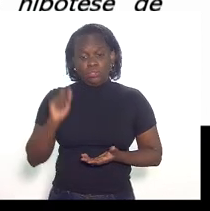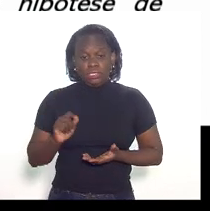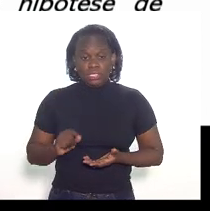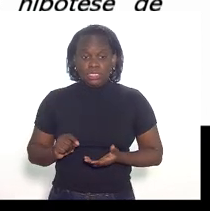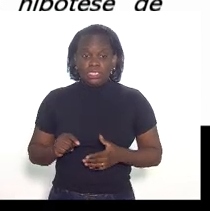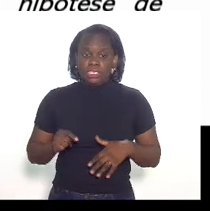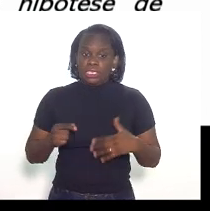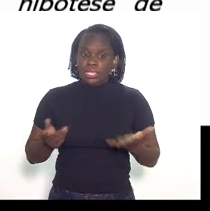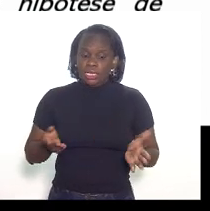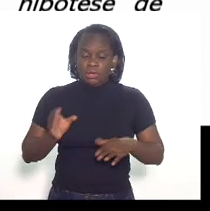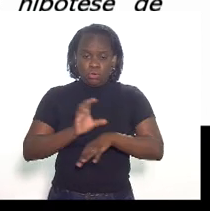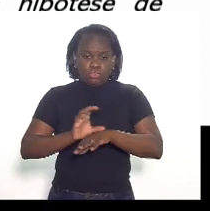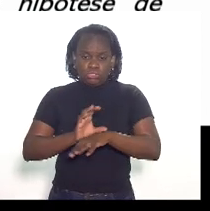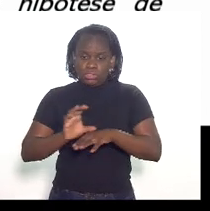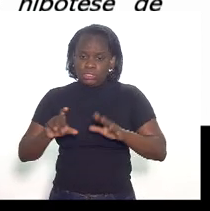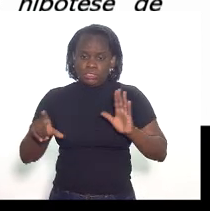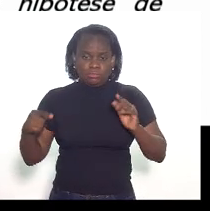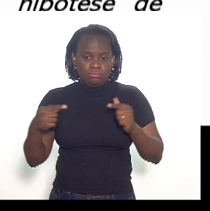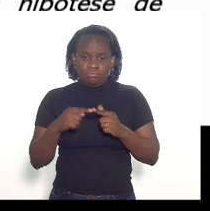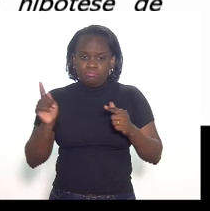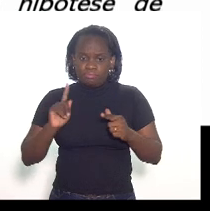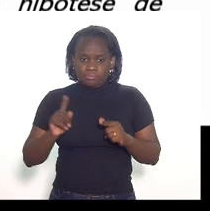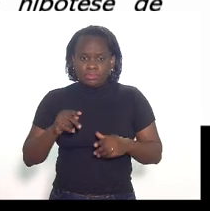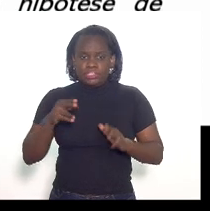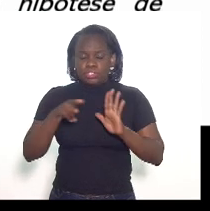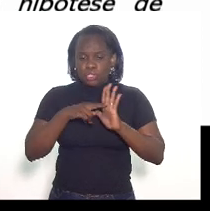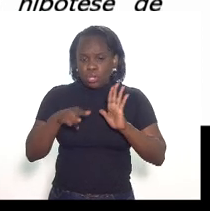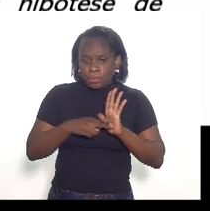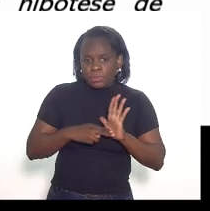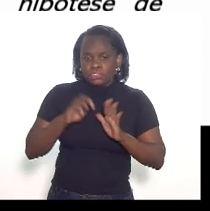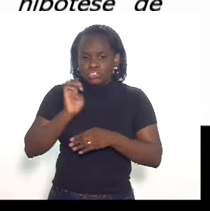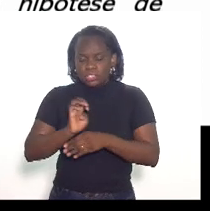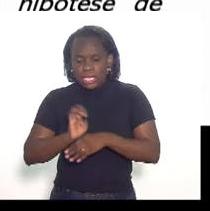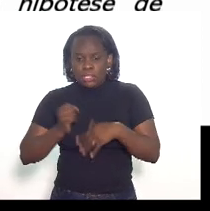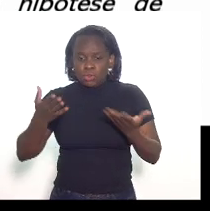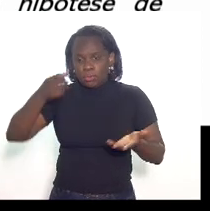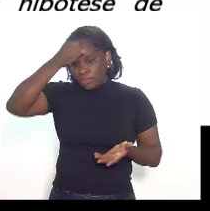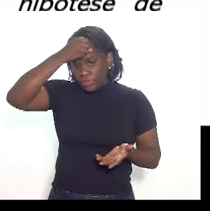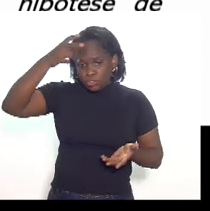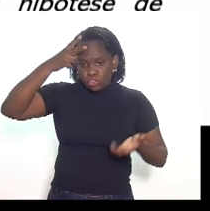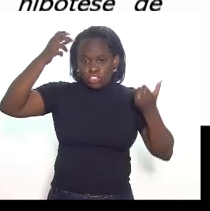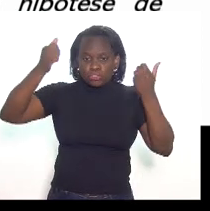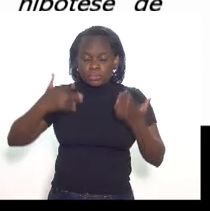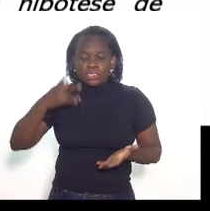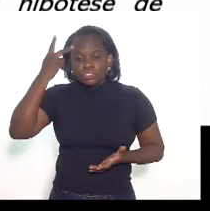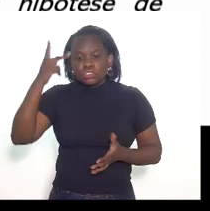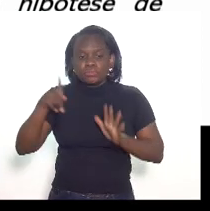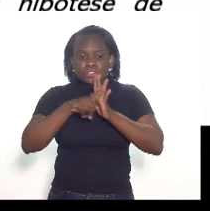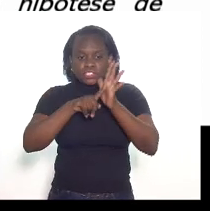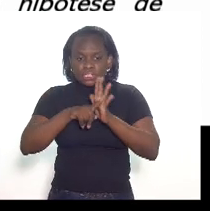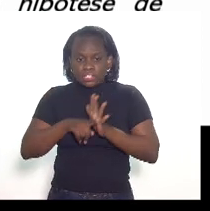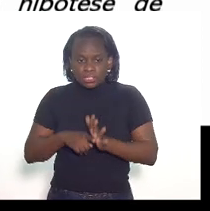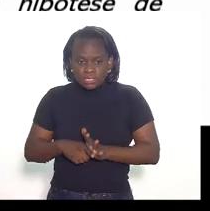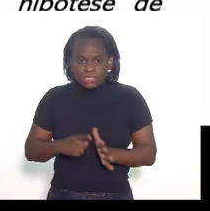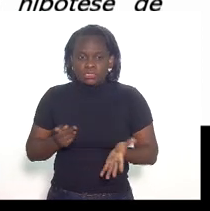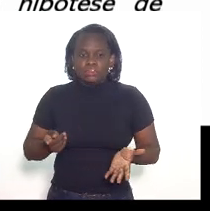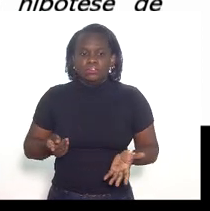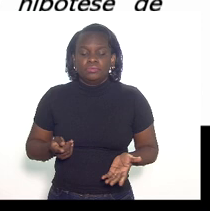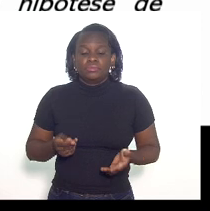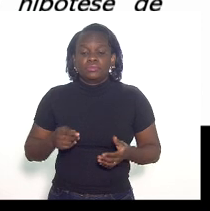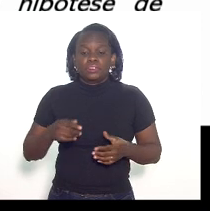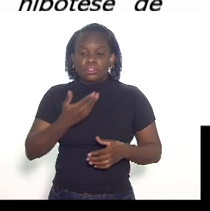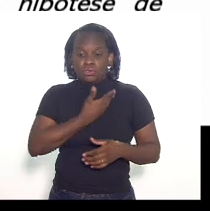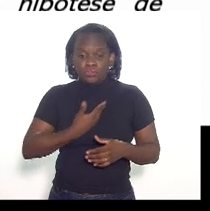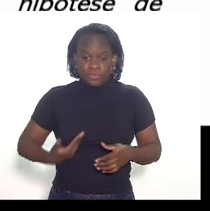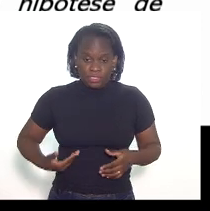são inconstitucionais as normas estaduais ou municipais que disponham sobre fiscalização a União